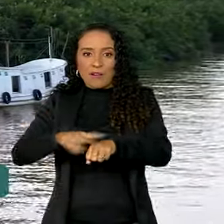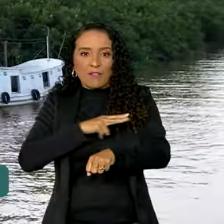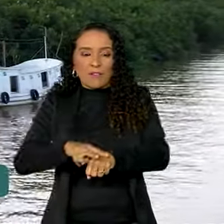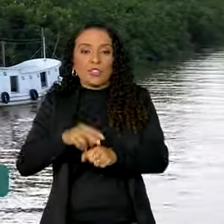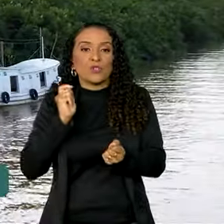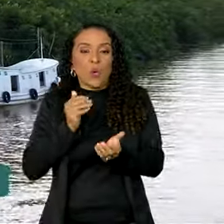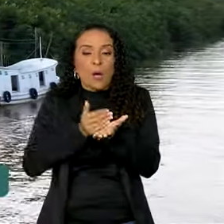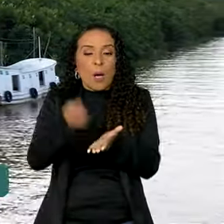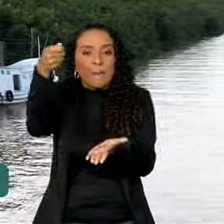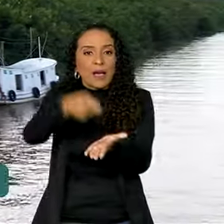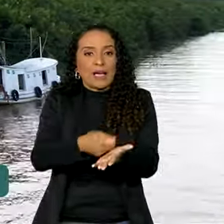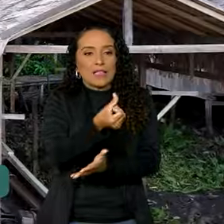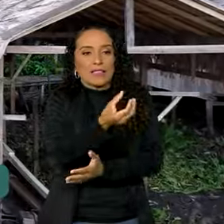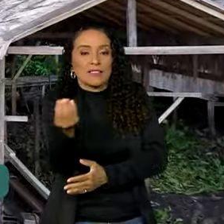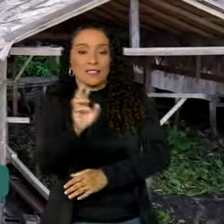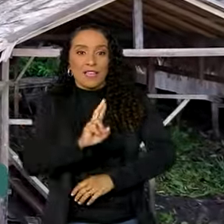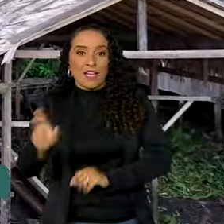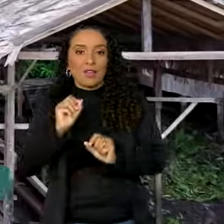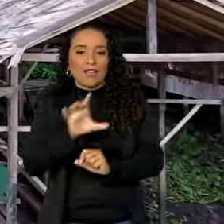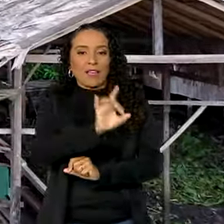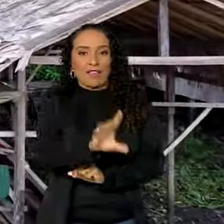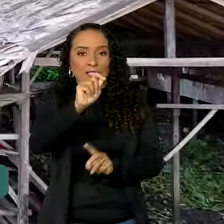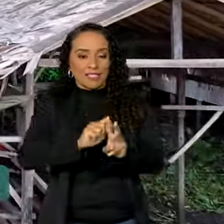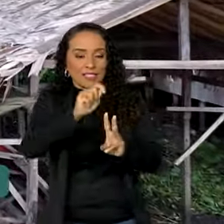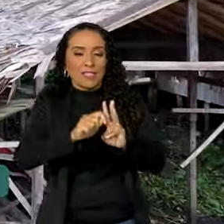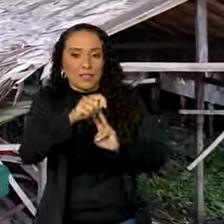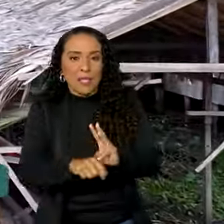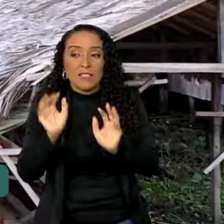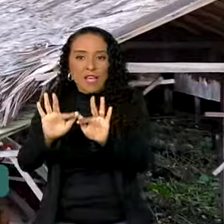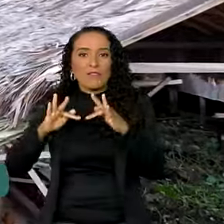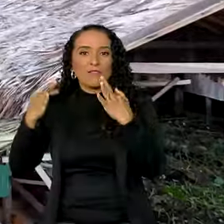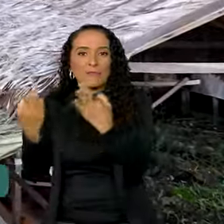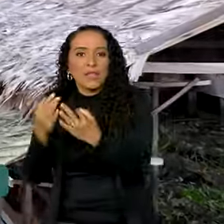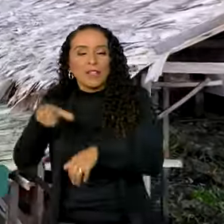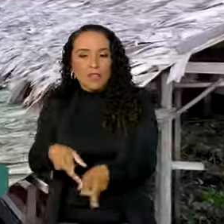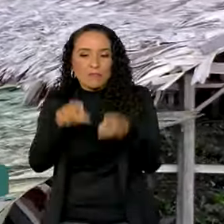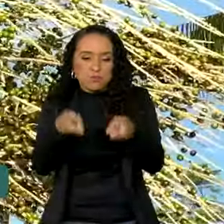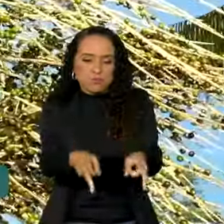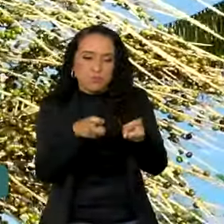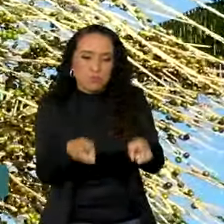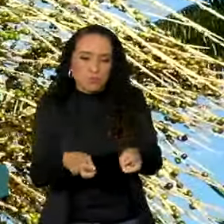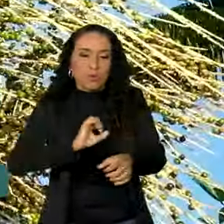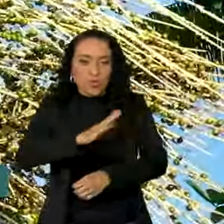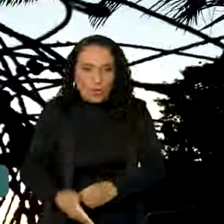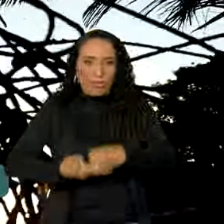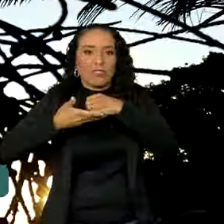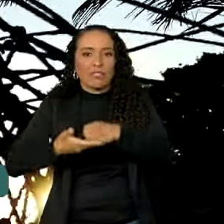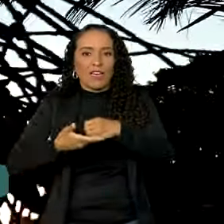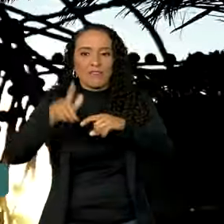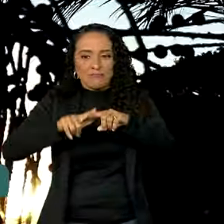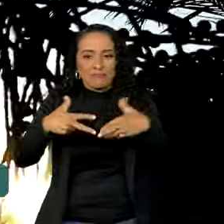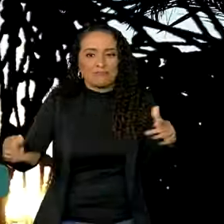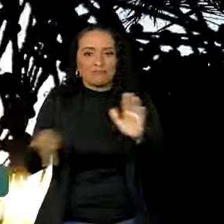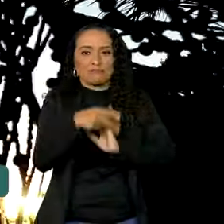passou a pagar R$ 600,00 a cada três meses a famílias que exploram de forma sustentável os